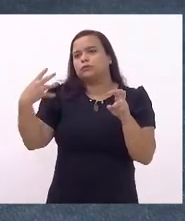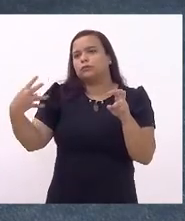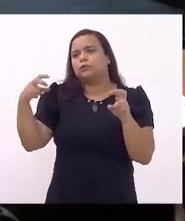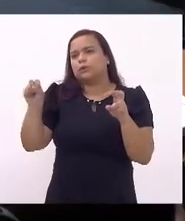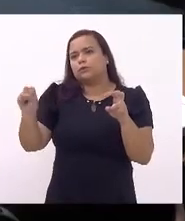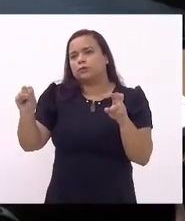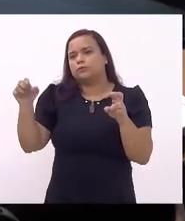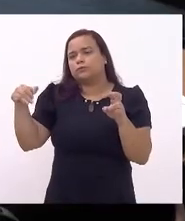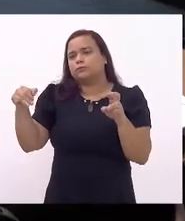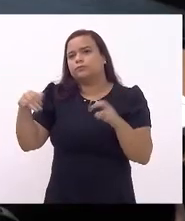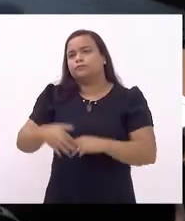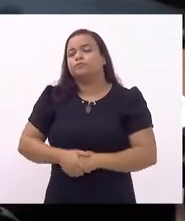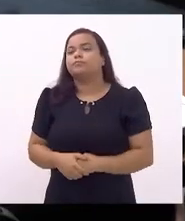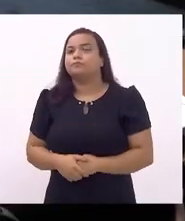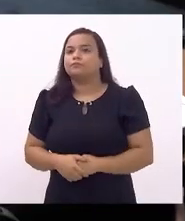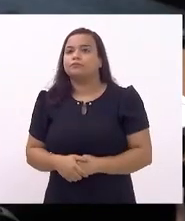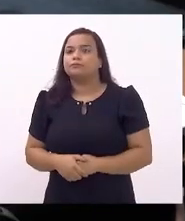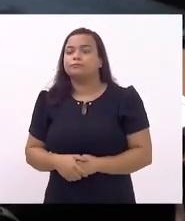minutos.